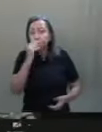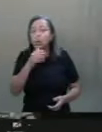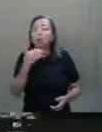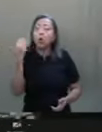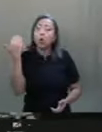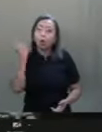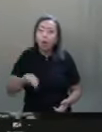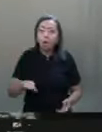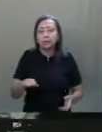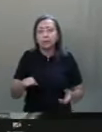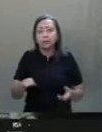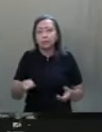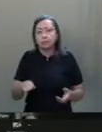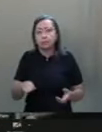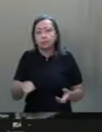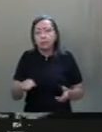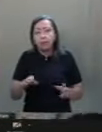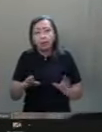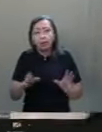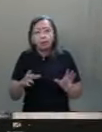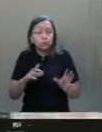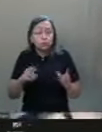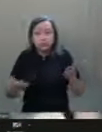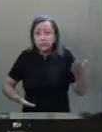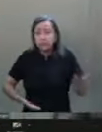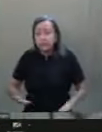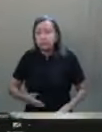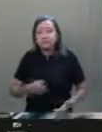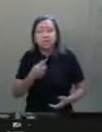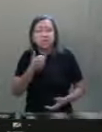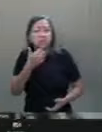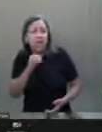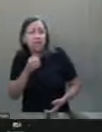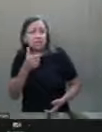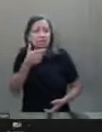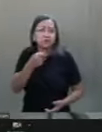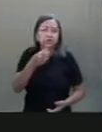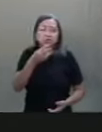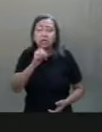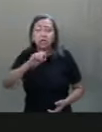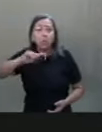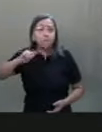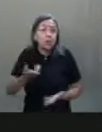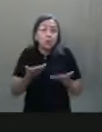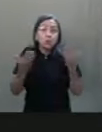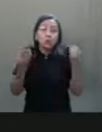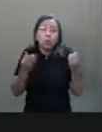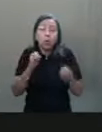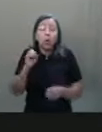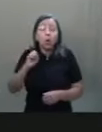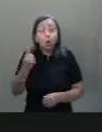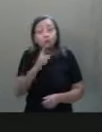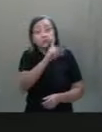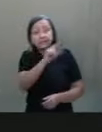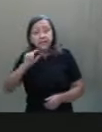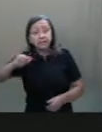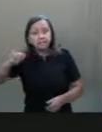dos trabalhadores, se vai ser de 10, de 20, de 30 ou de mil, ou de 100 mil, não importa.